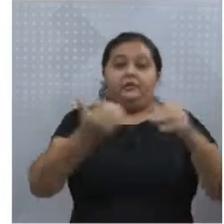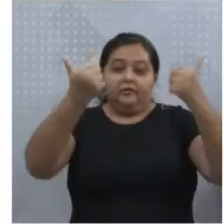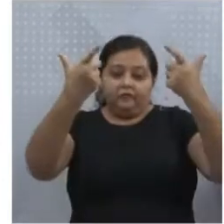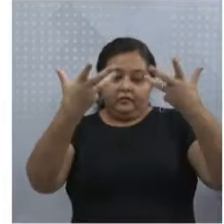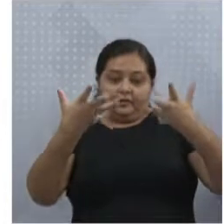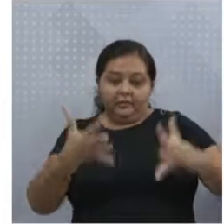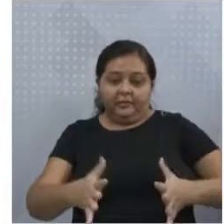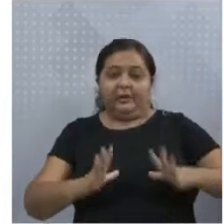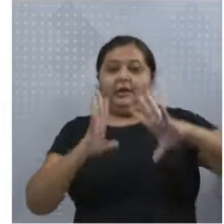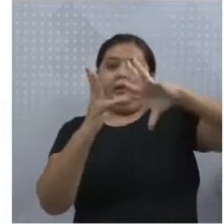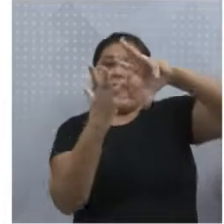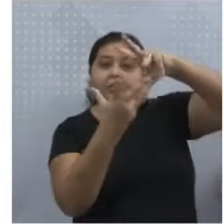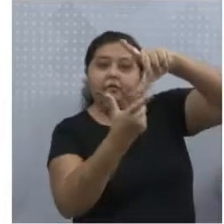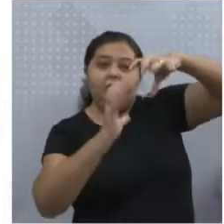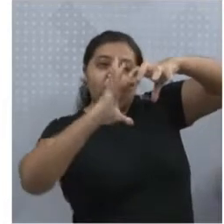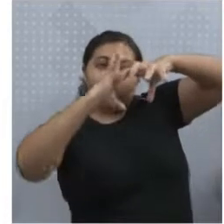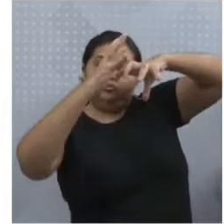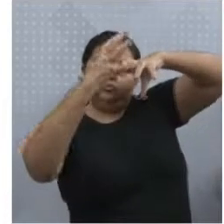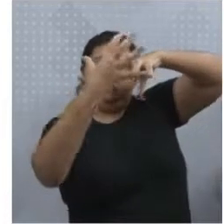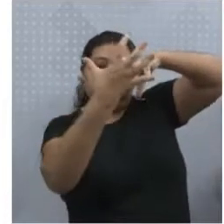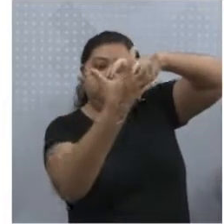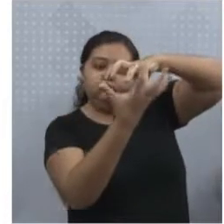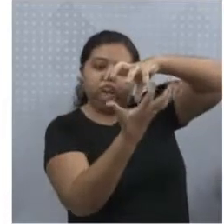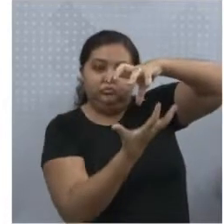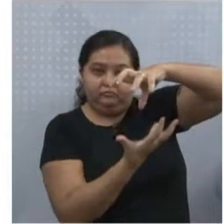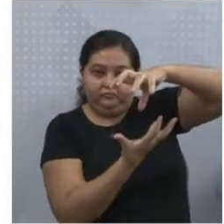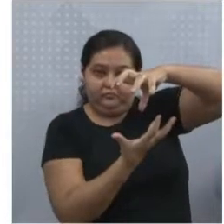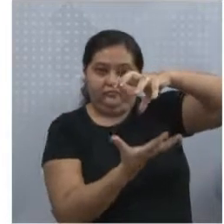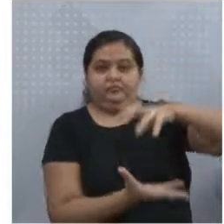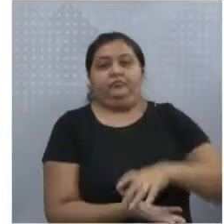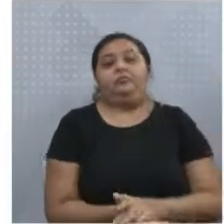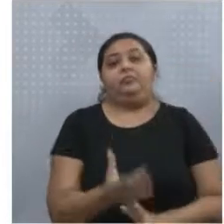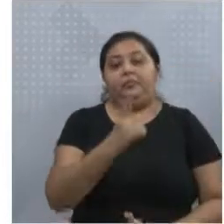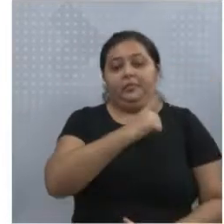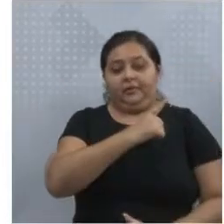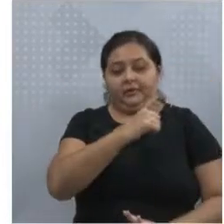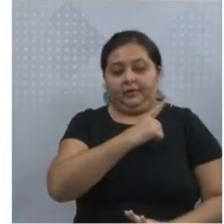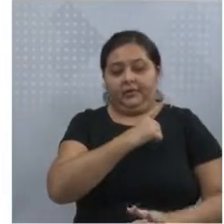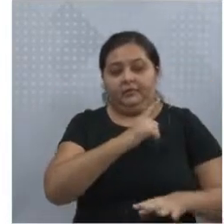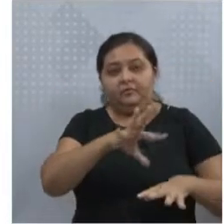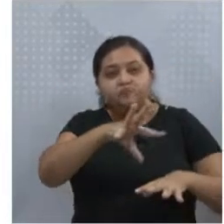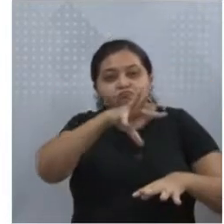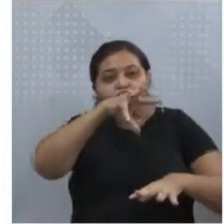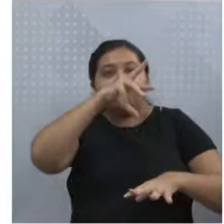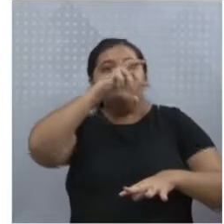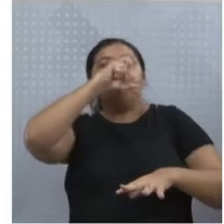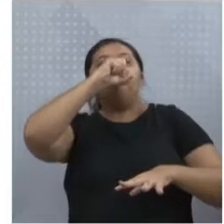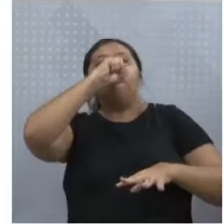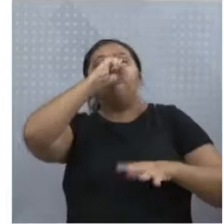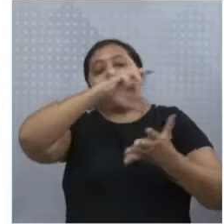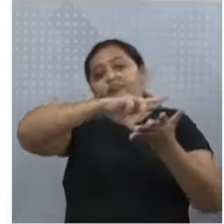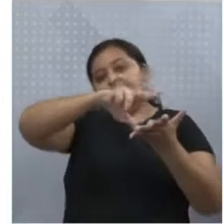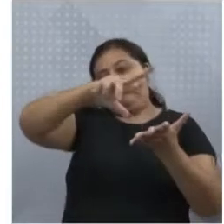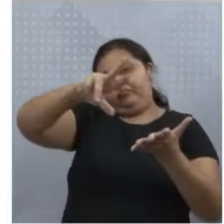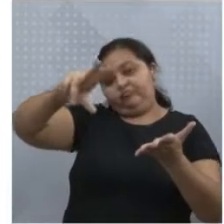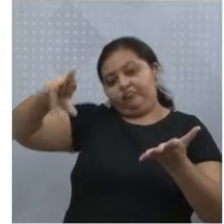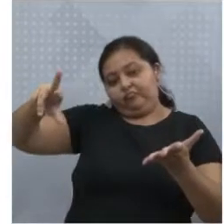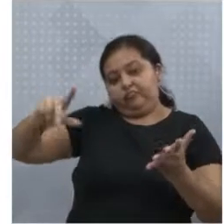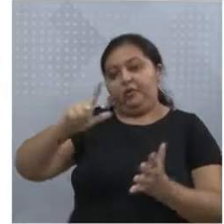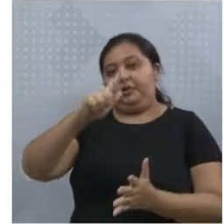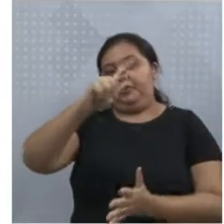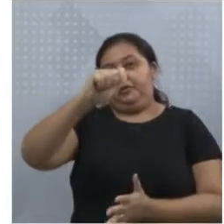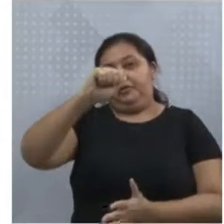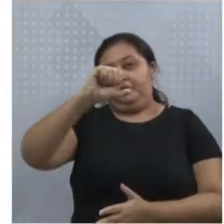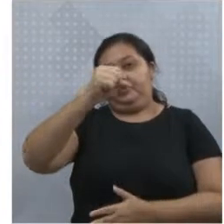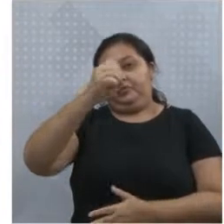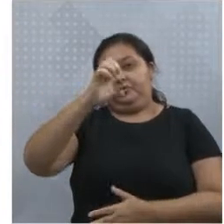camada gasosa que envolve a Terra. Nessa camada, é a camada de gases, como nitrogênio, oxigênio, gás